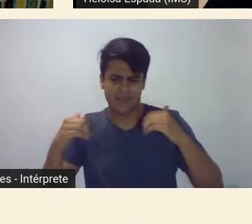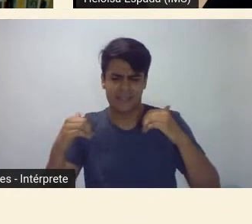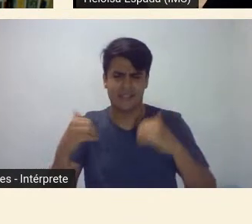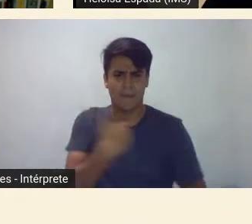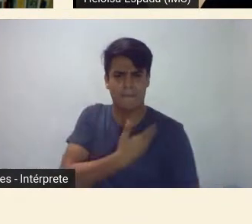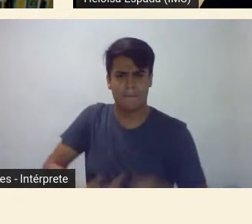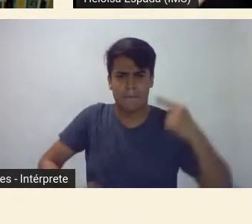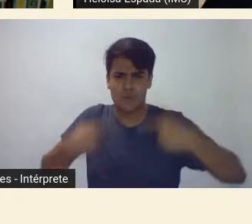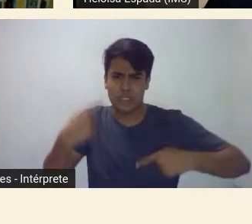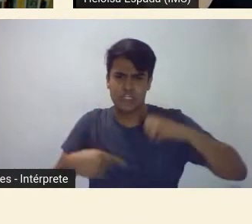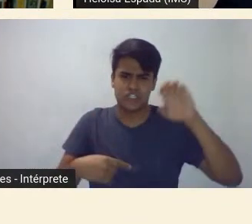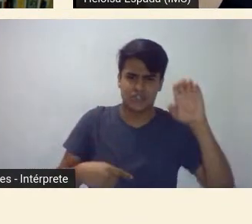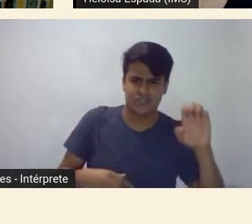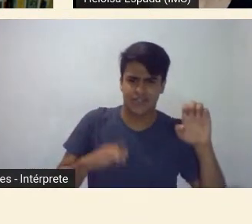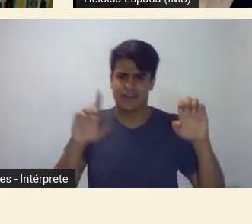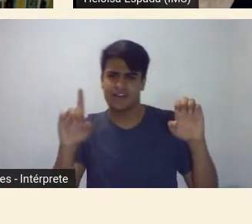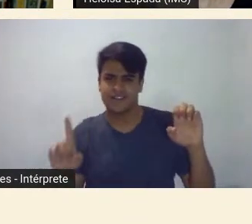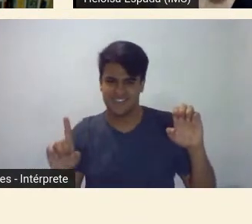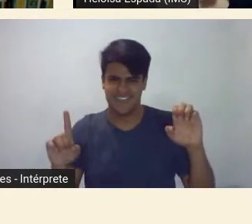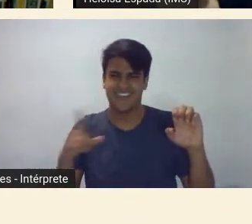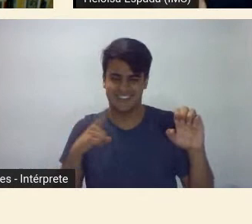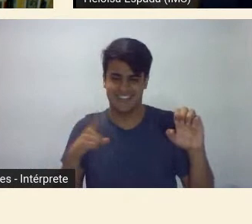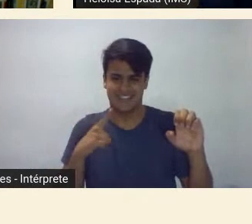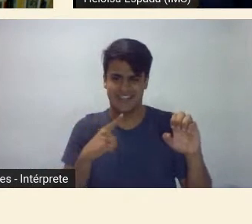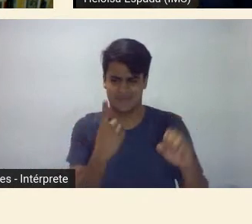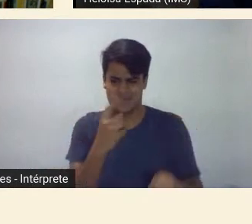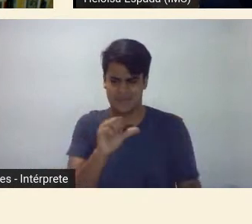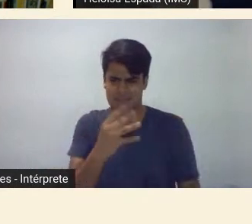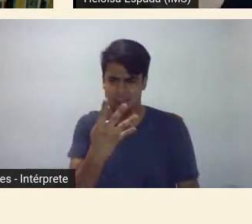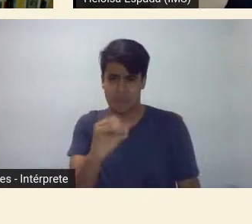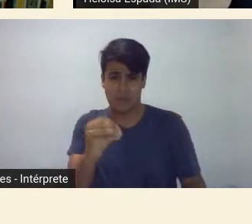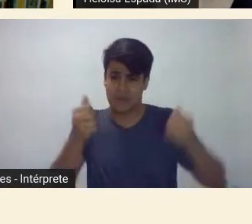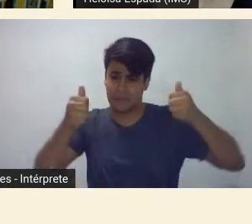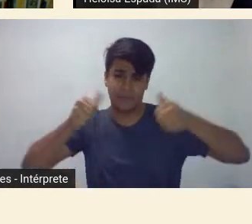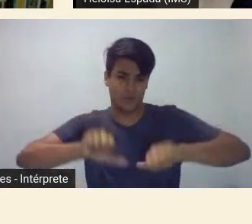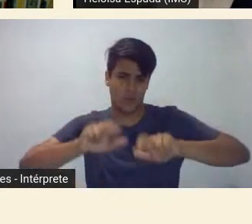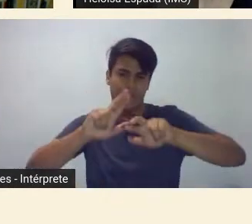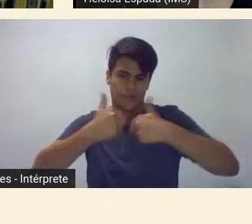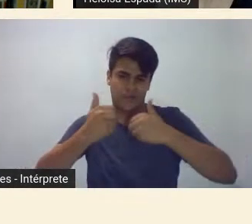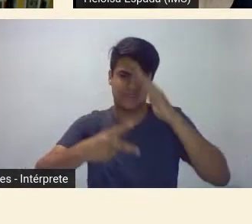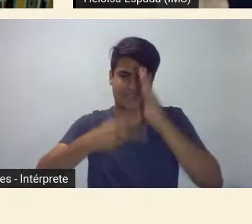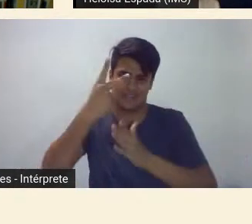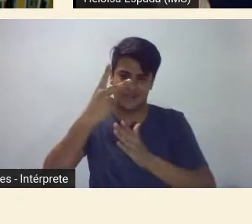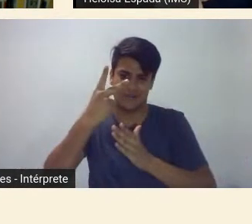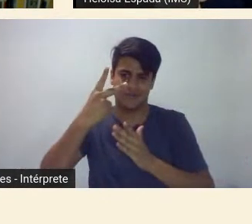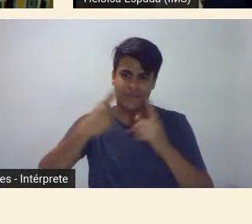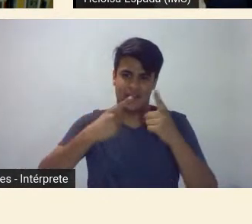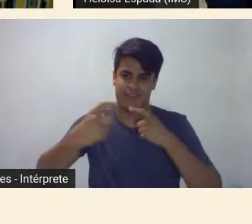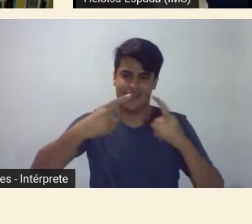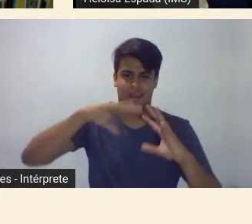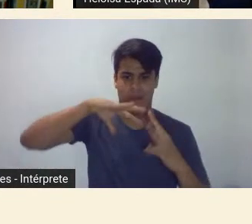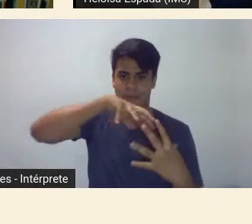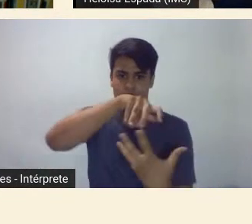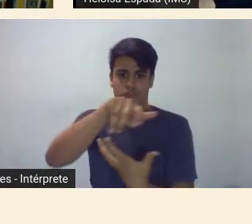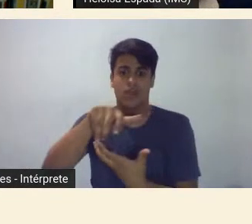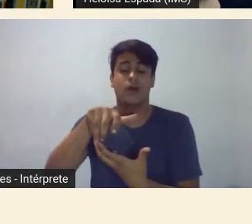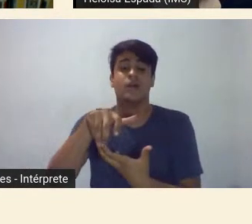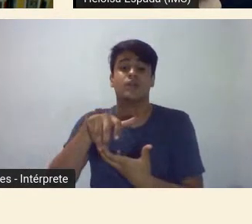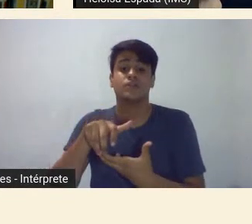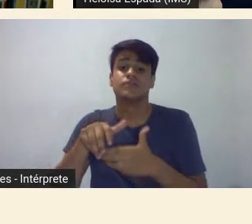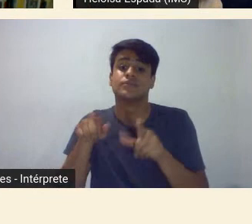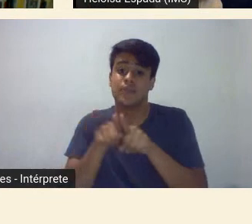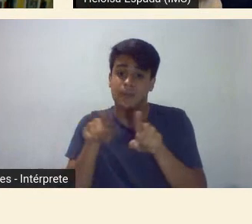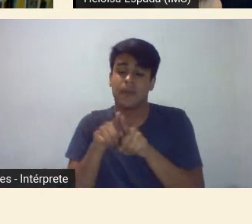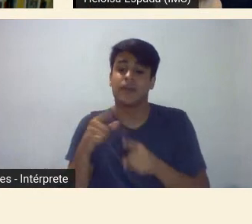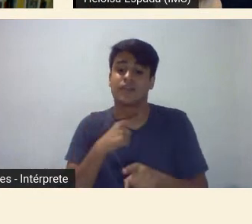que vai se acirrar na década de 40 com a Segunda Guerra vai se dar também na